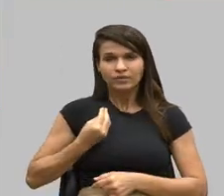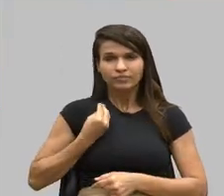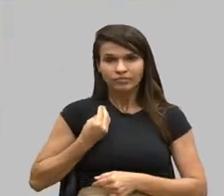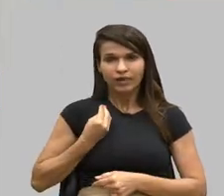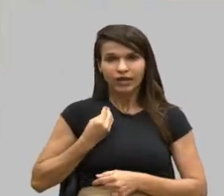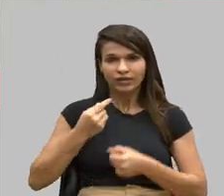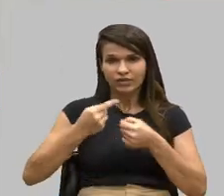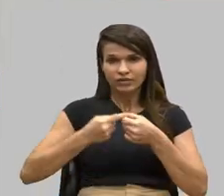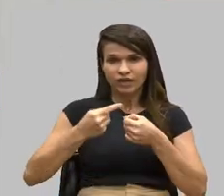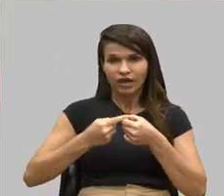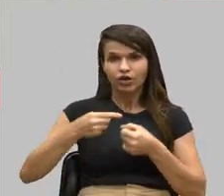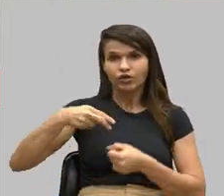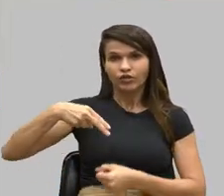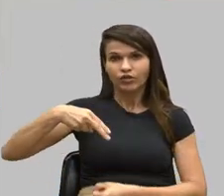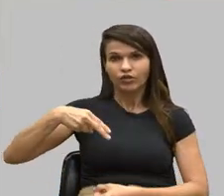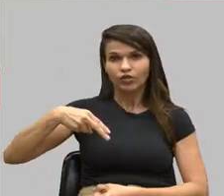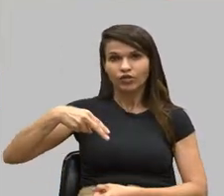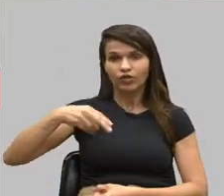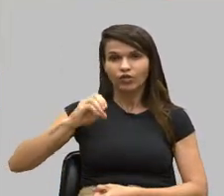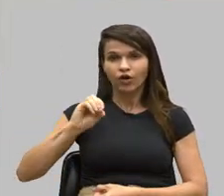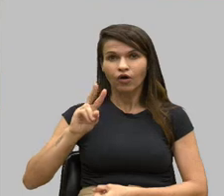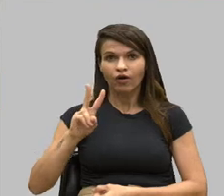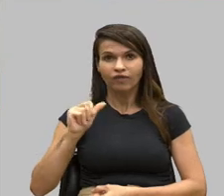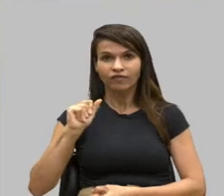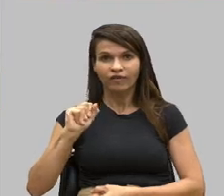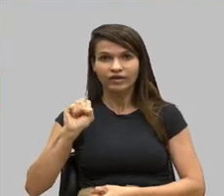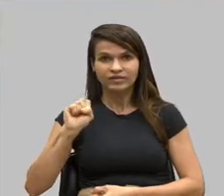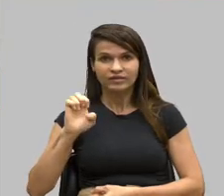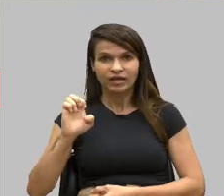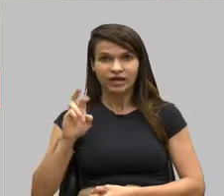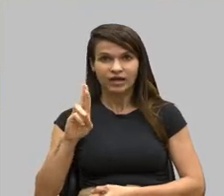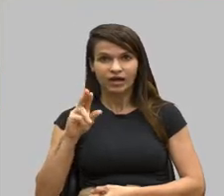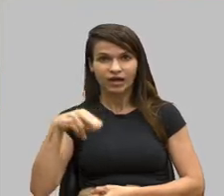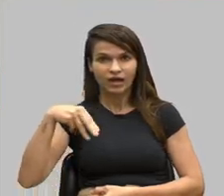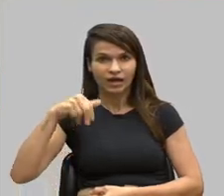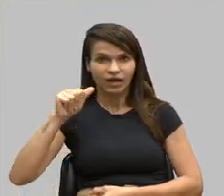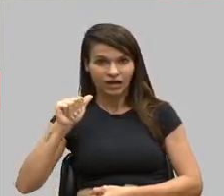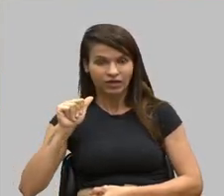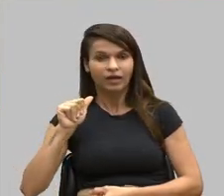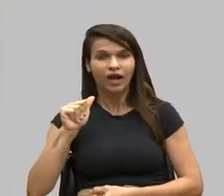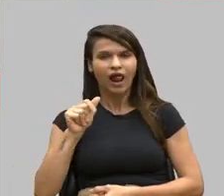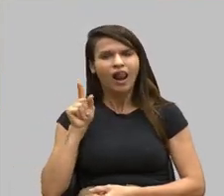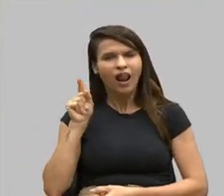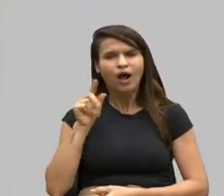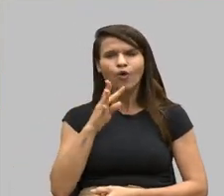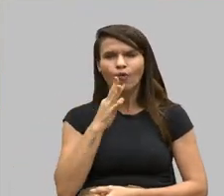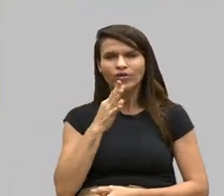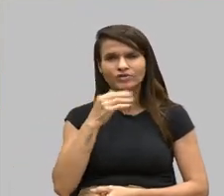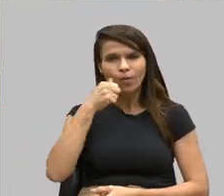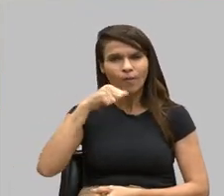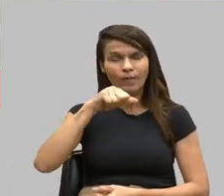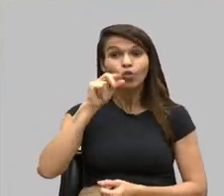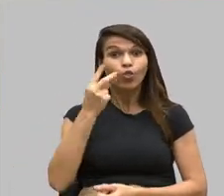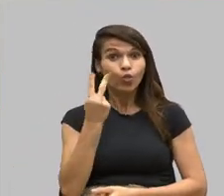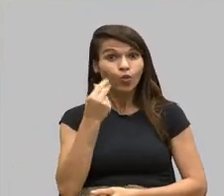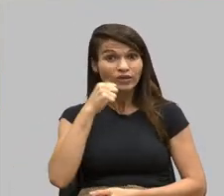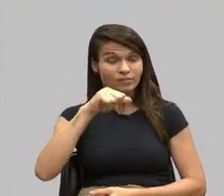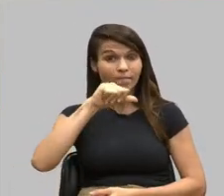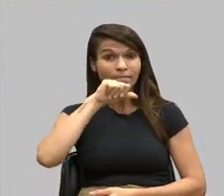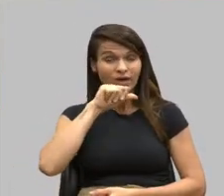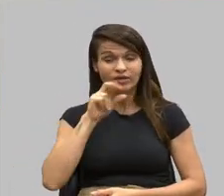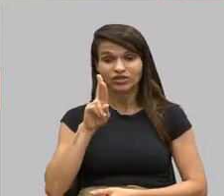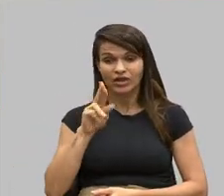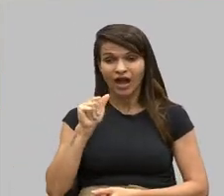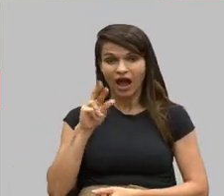num evento político. E lá conheci uma mãe de raro. Aliás, duas mães de raro. E,